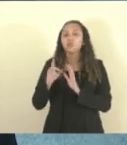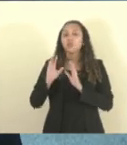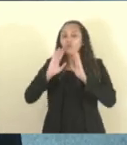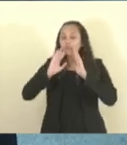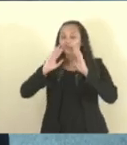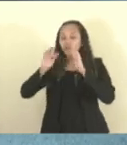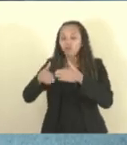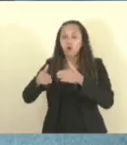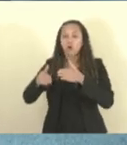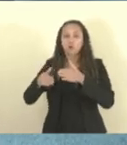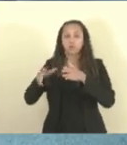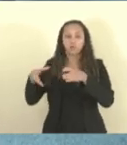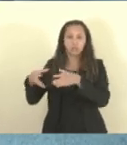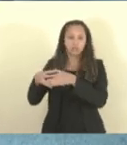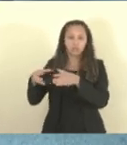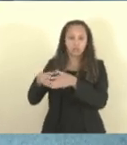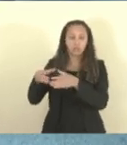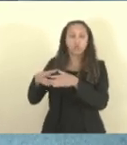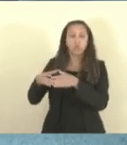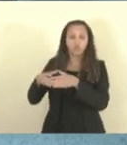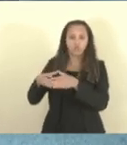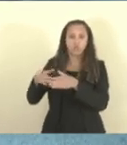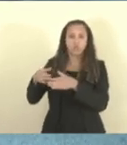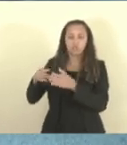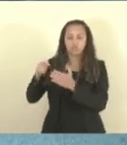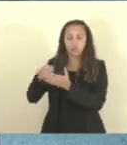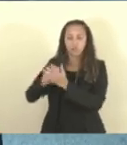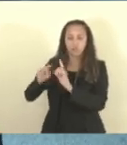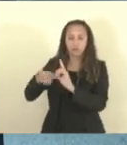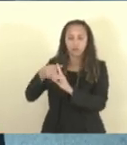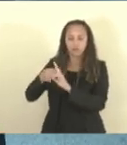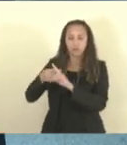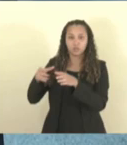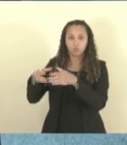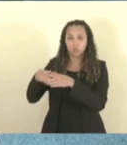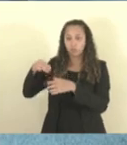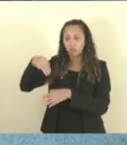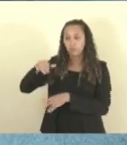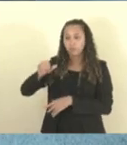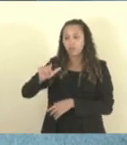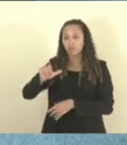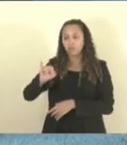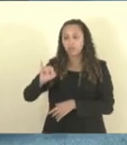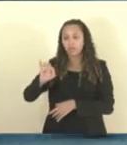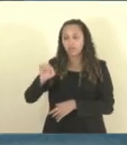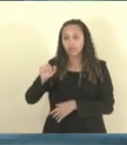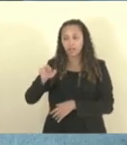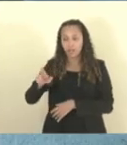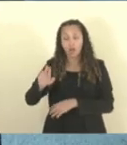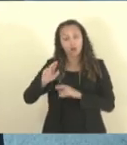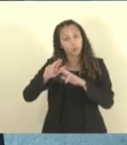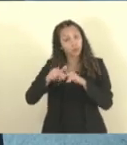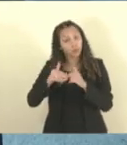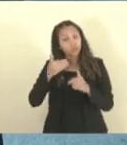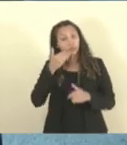tratando especificamente dessa gratificação para os militares. Então, por isso que eu peço